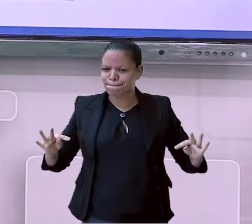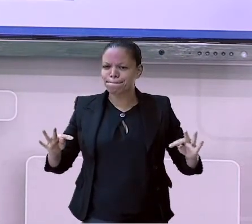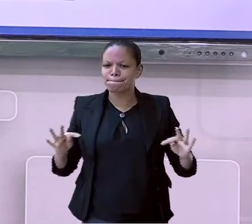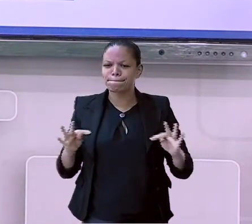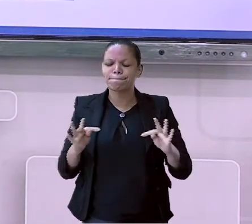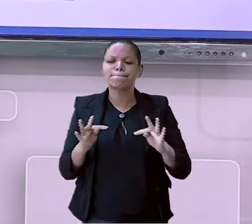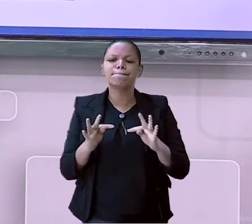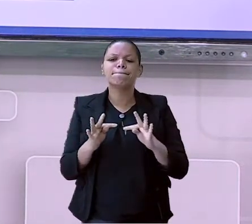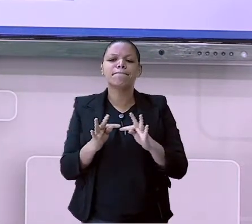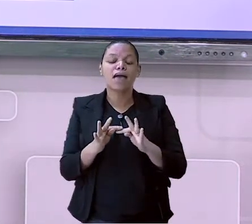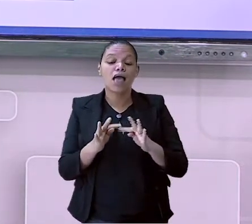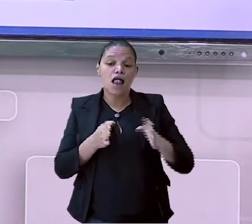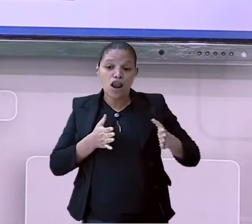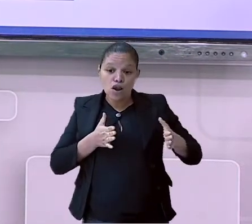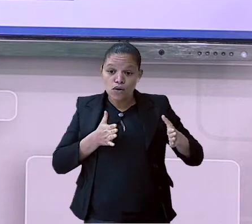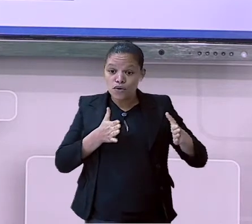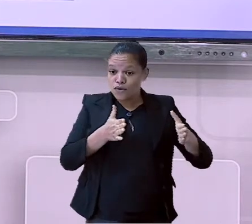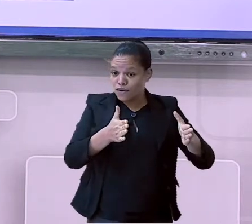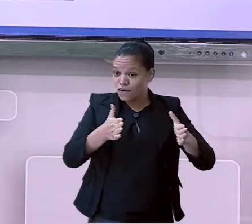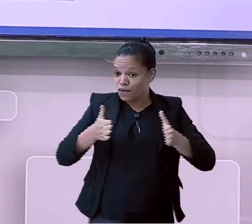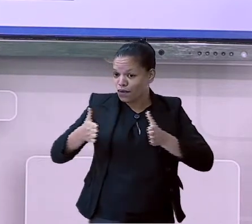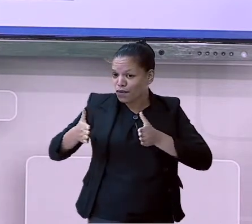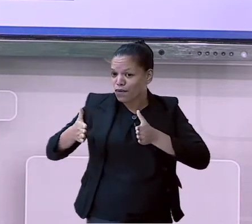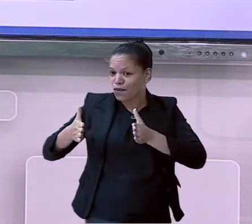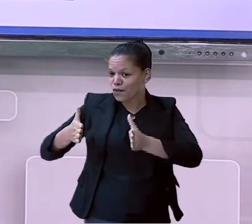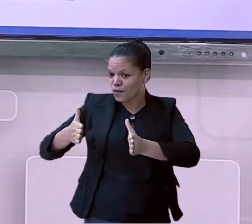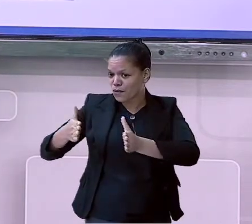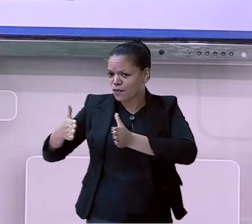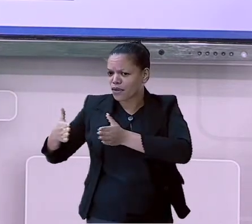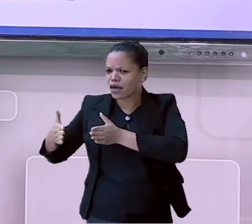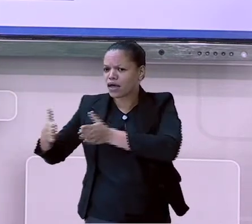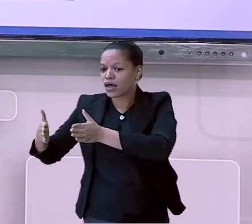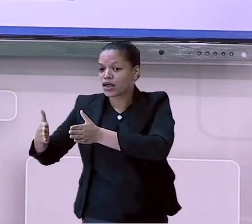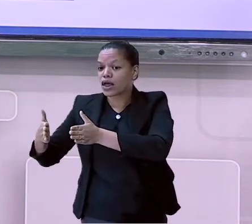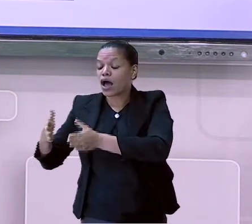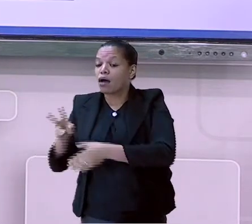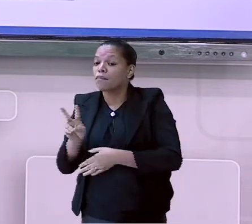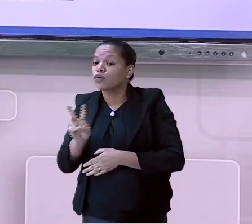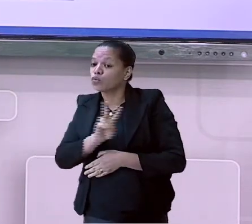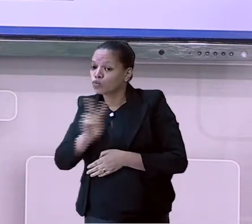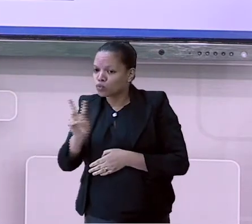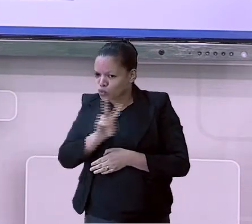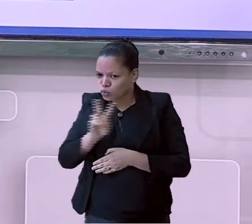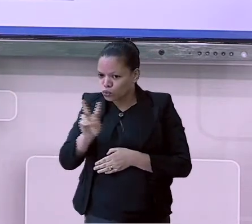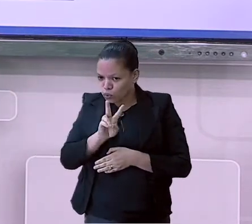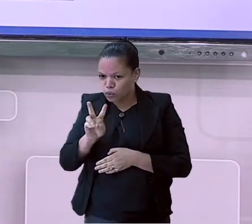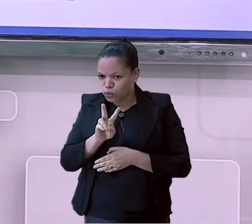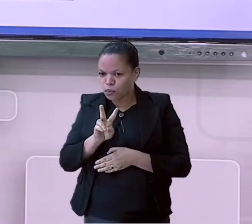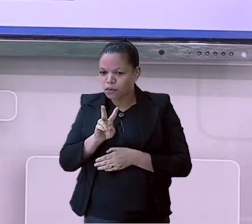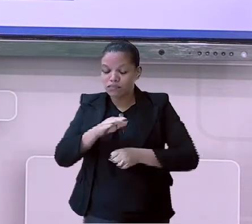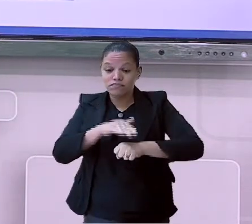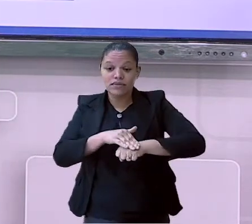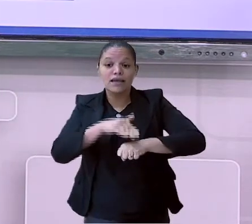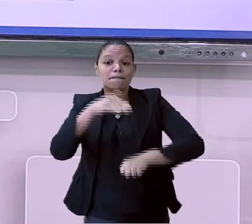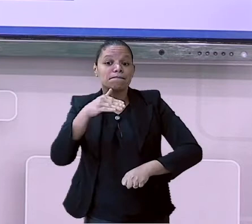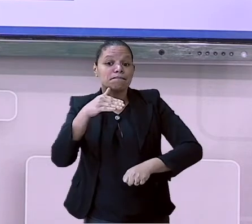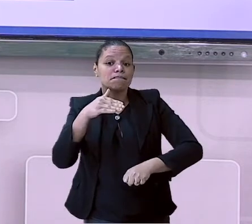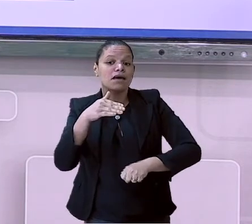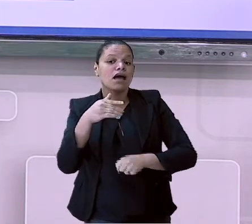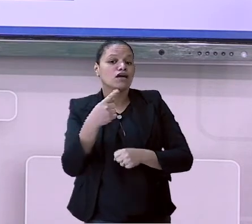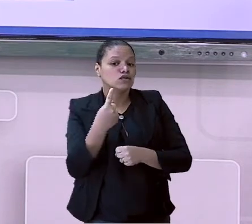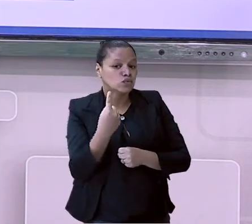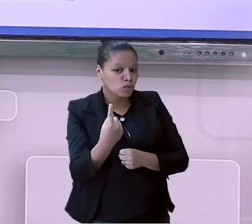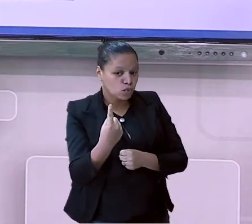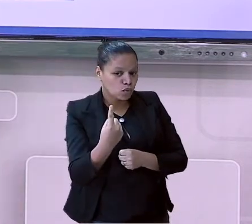várias informações. Então, só de ter aí mais de uma coluna, nós aí teremos uma tabela de